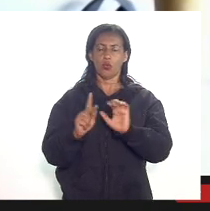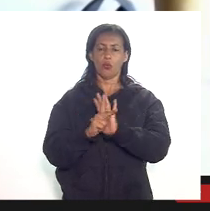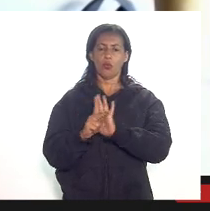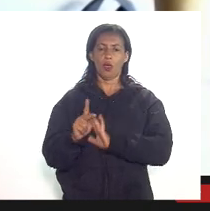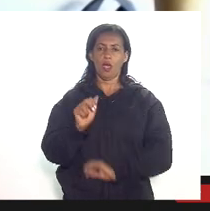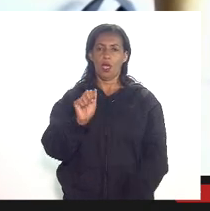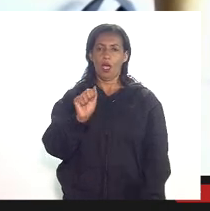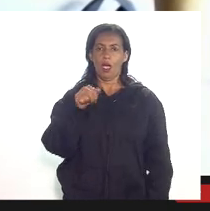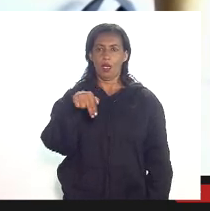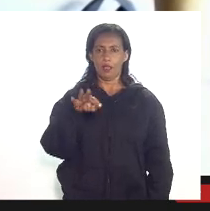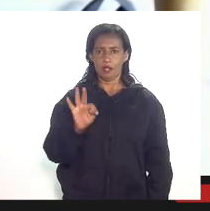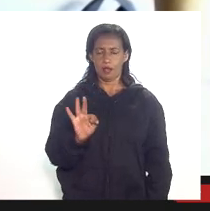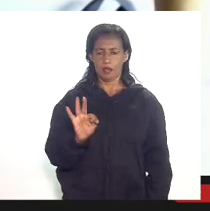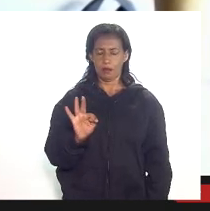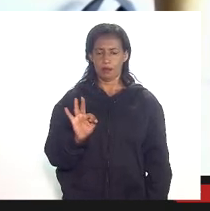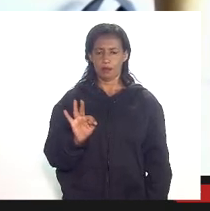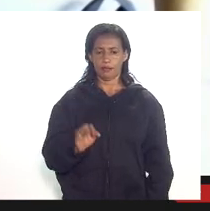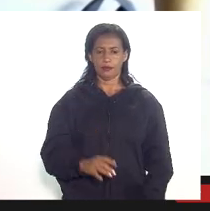favor doutor Rubens